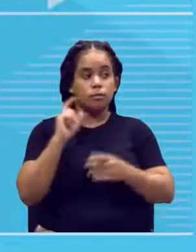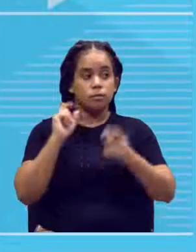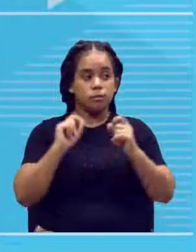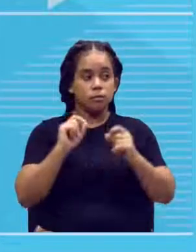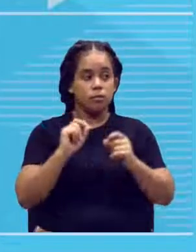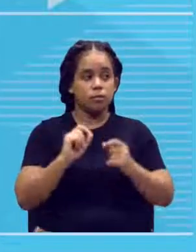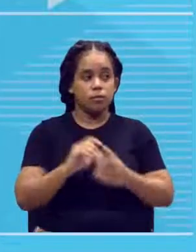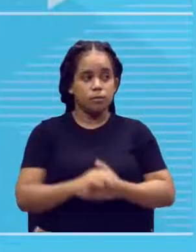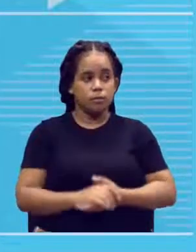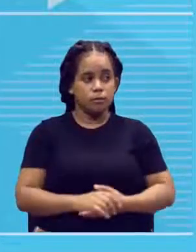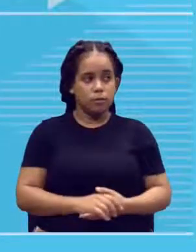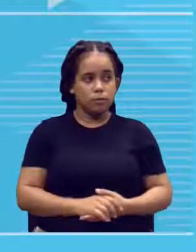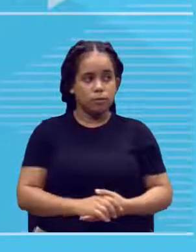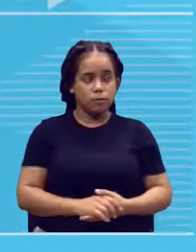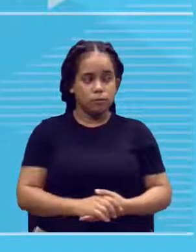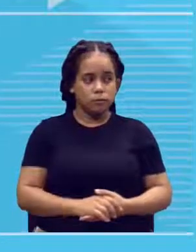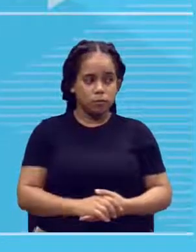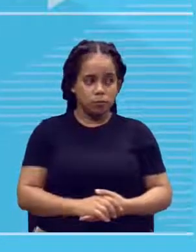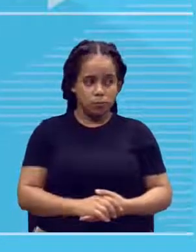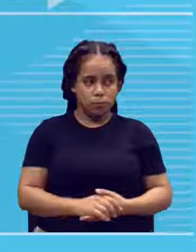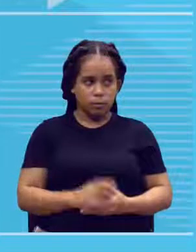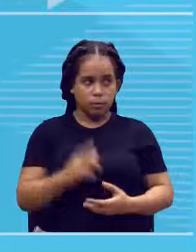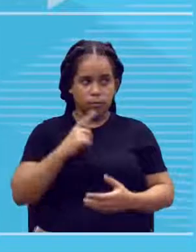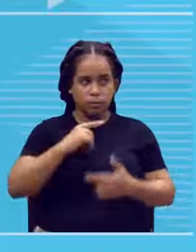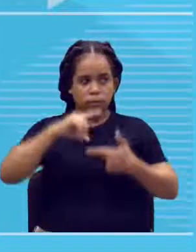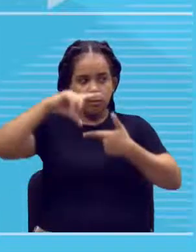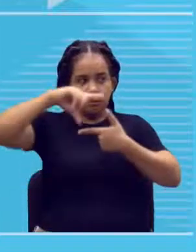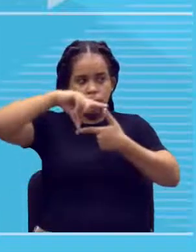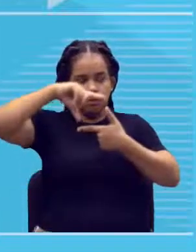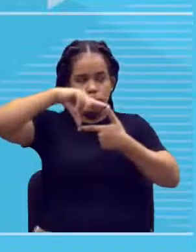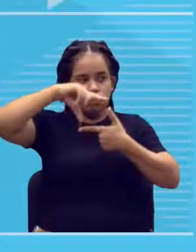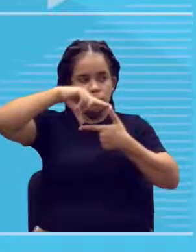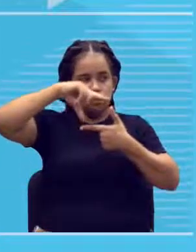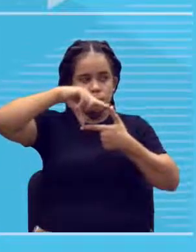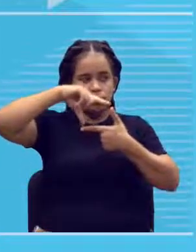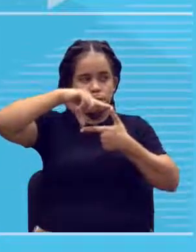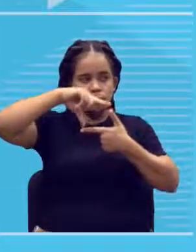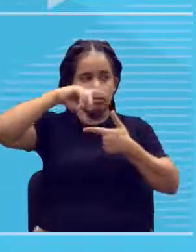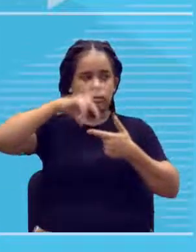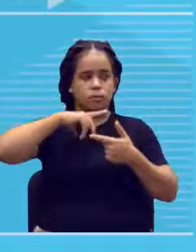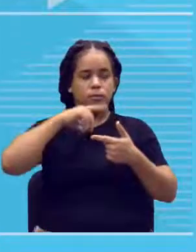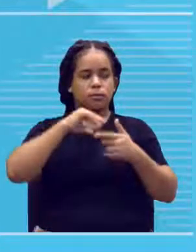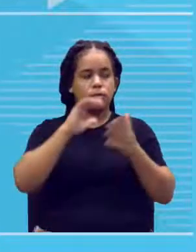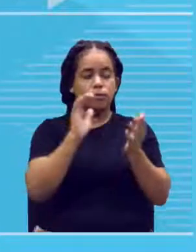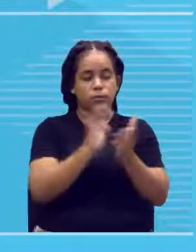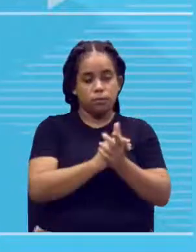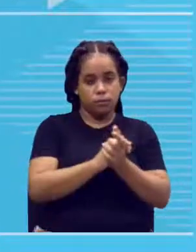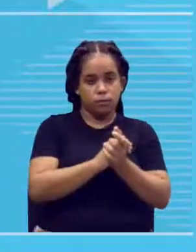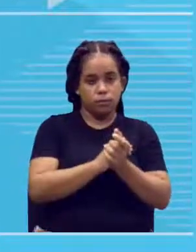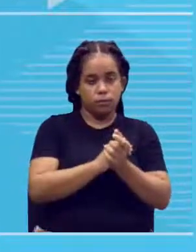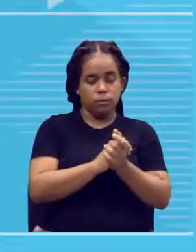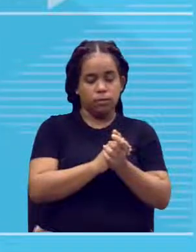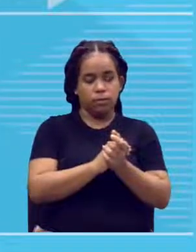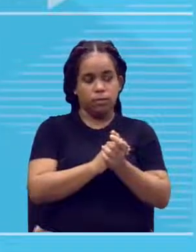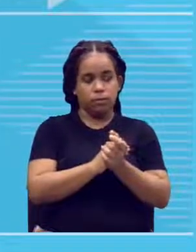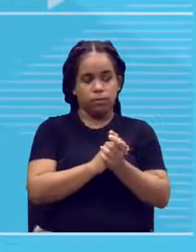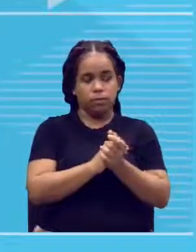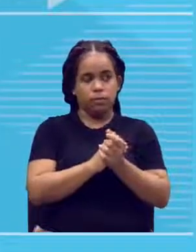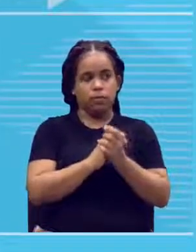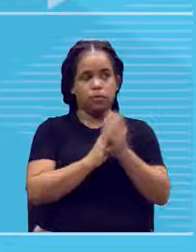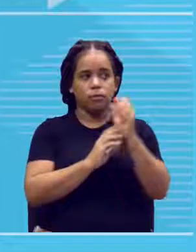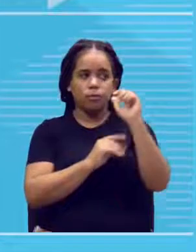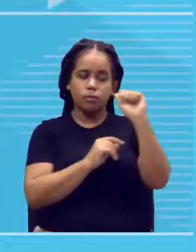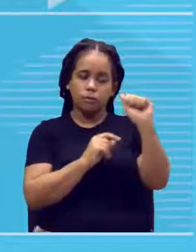vocês, ó, esse casal aqui, ó, casal, de novo, A com casal